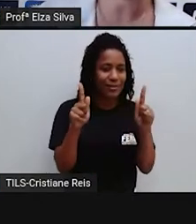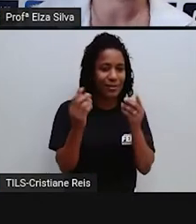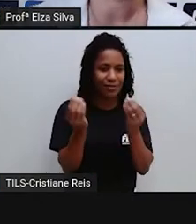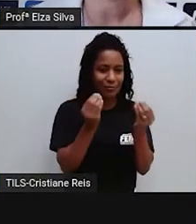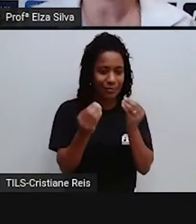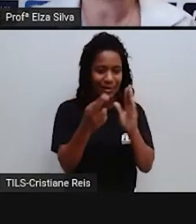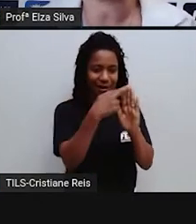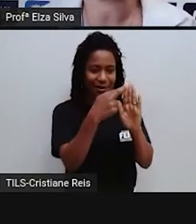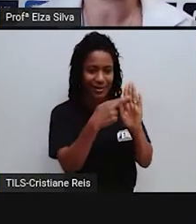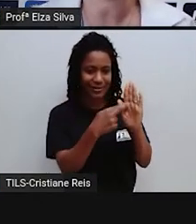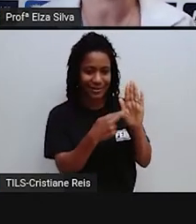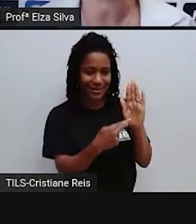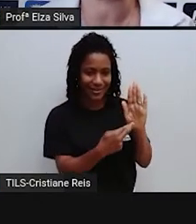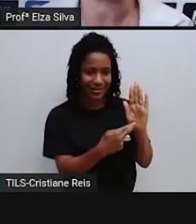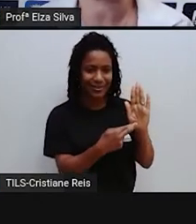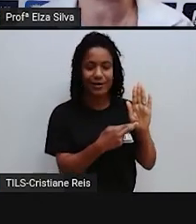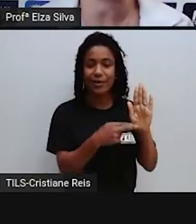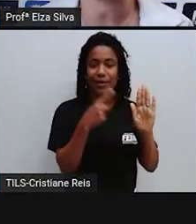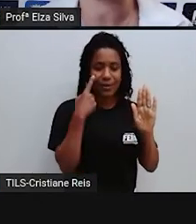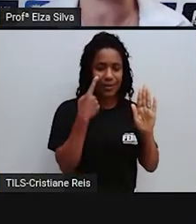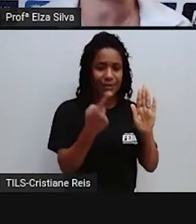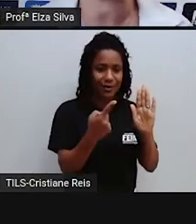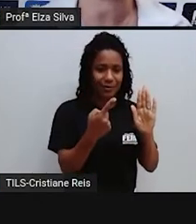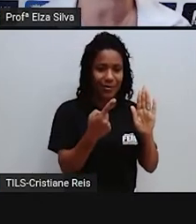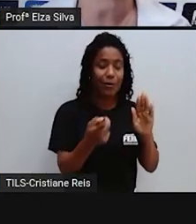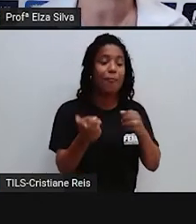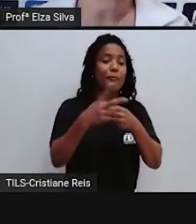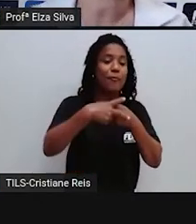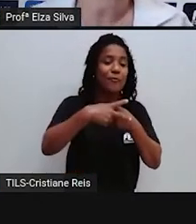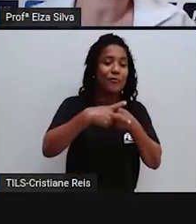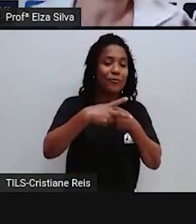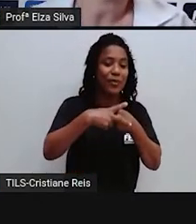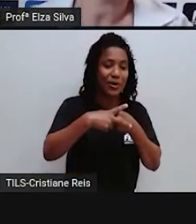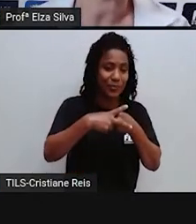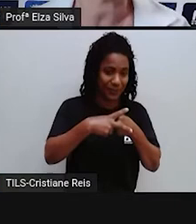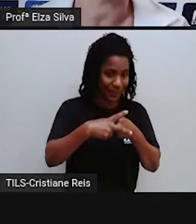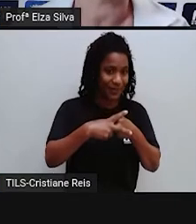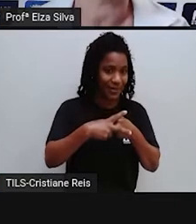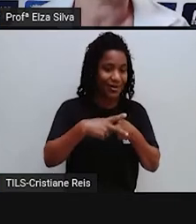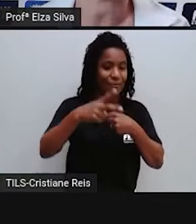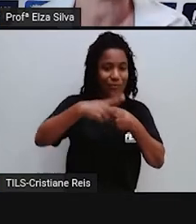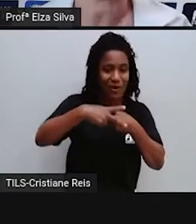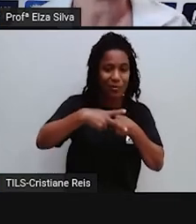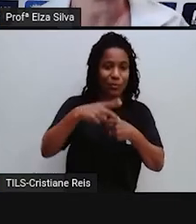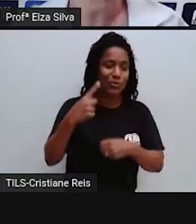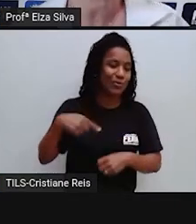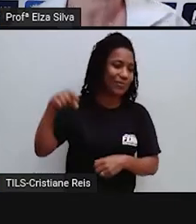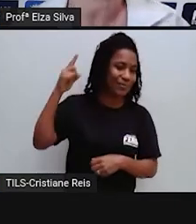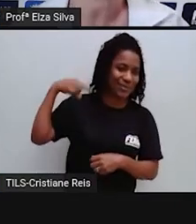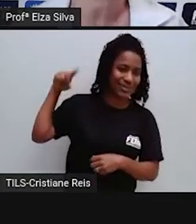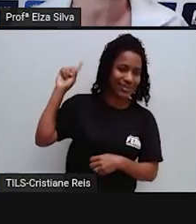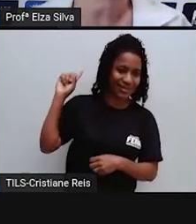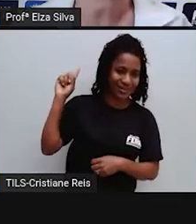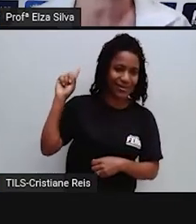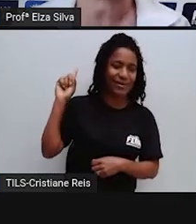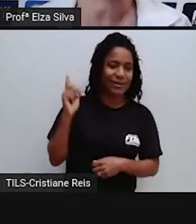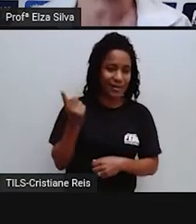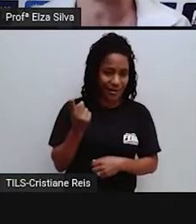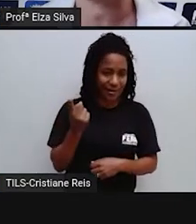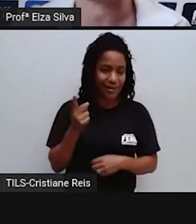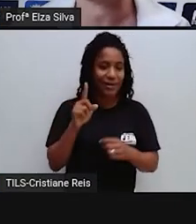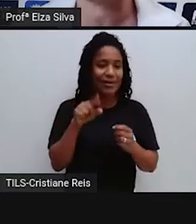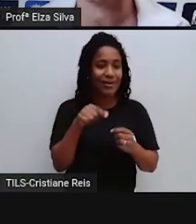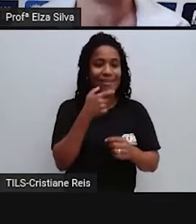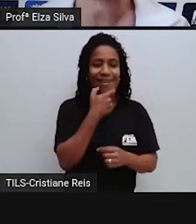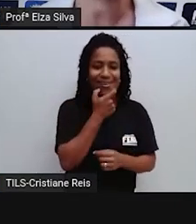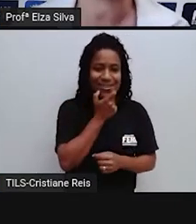antes O verbo Predominante Nesse tipo de texto É o passado Que em inglês Nós temos o sim Por pés